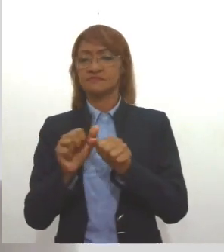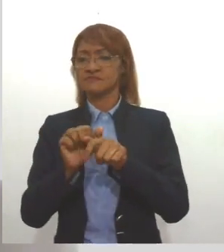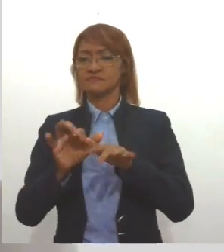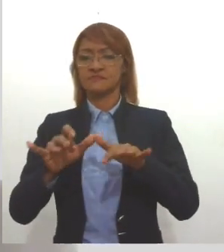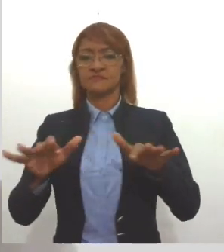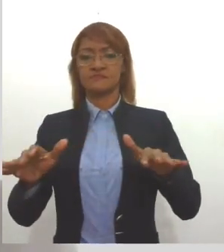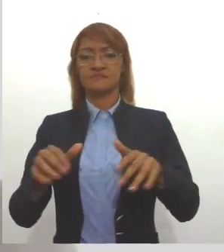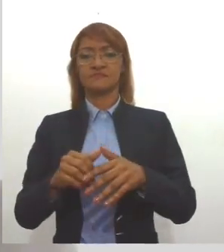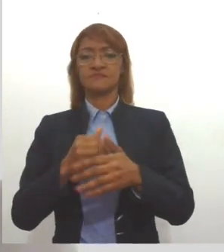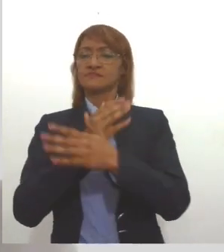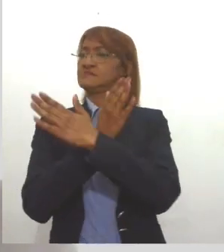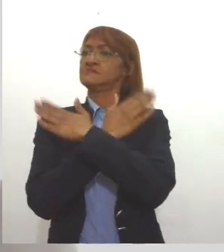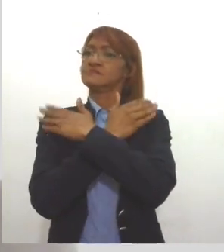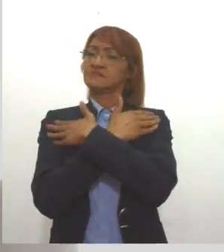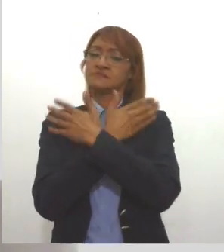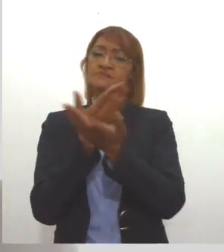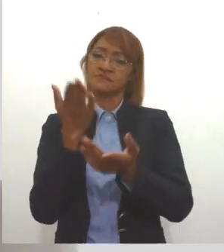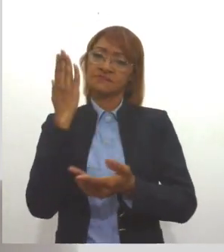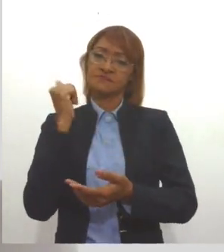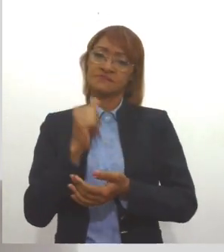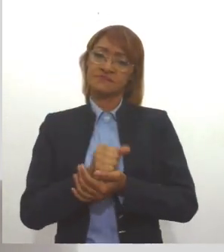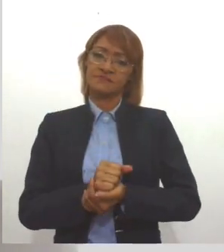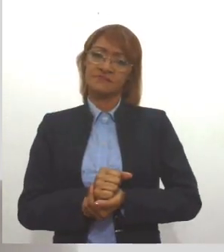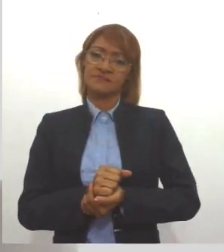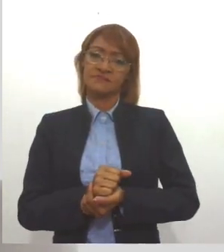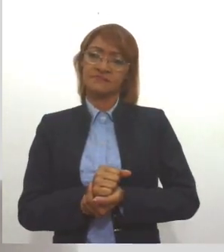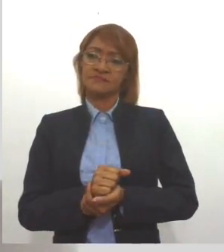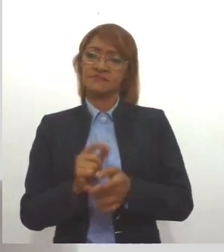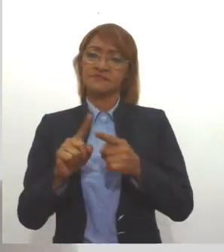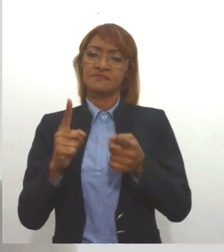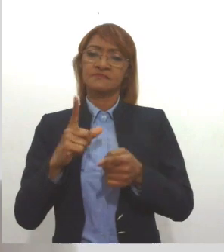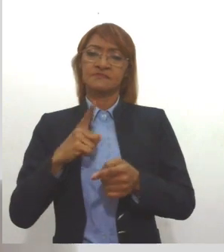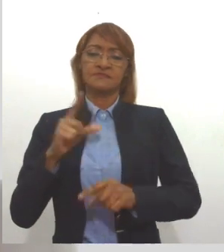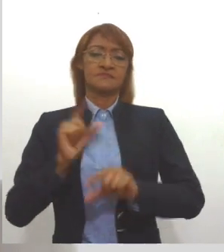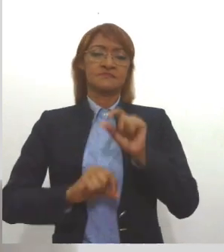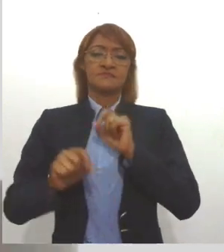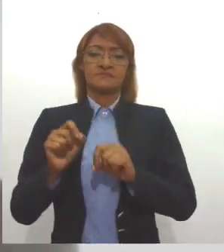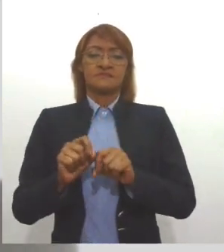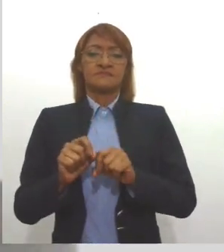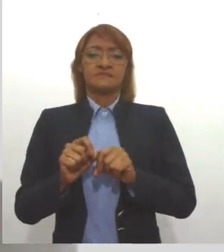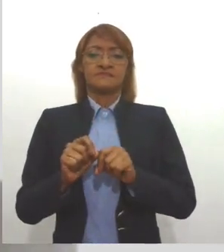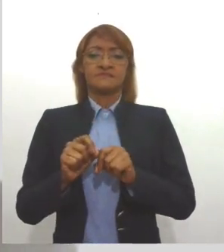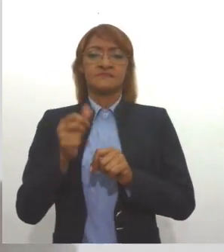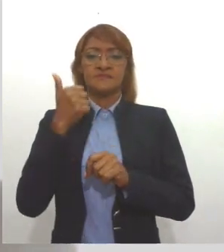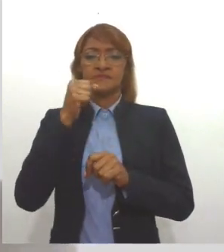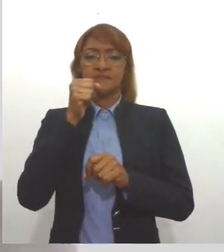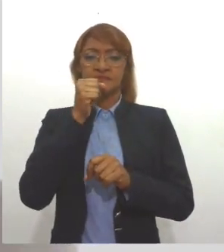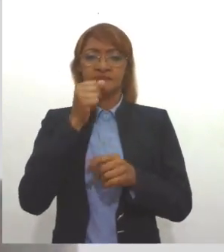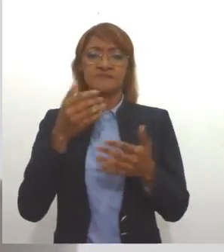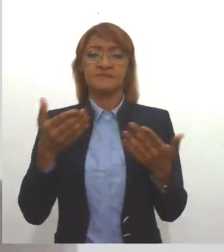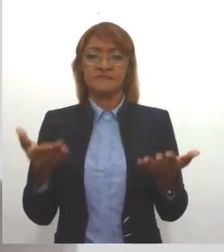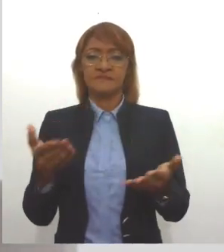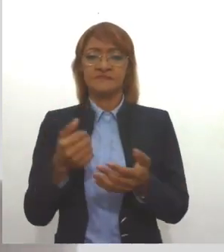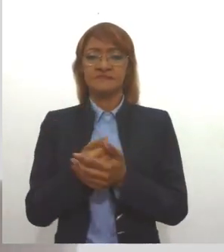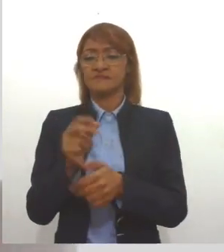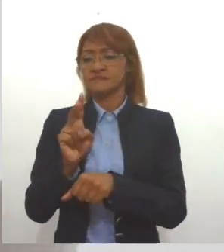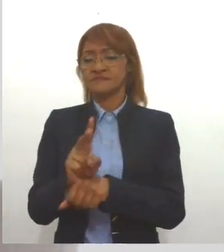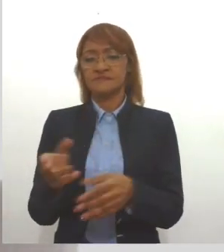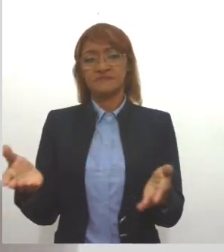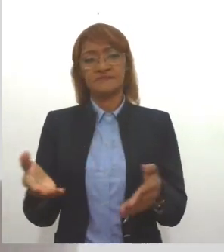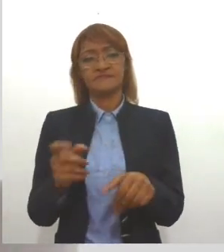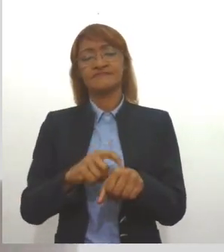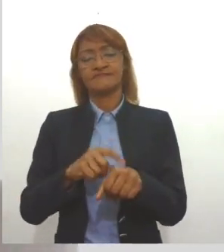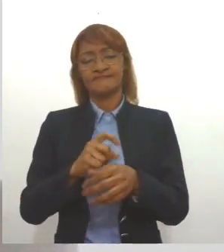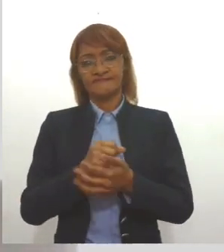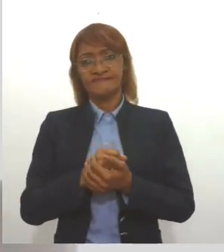gente desempregada, a gente sabe, mas lá nós temos muitas mães que são provedoras, e chega um momento que ela é cometida